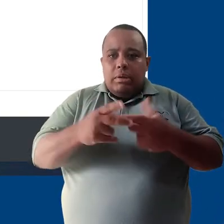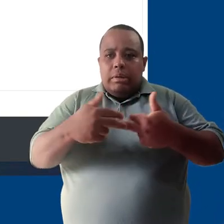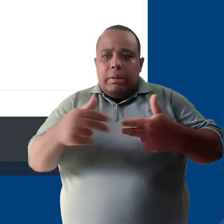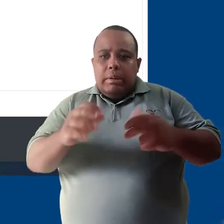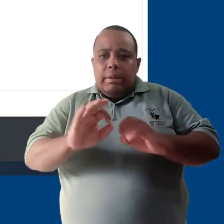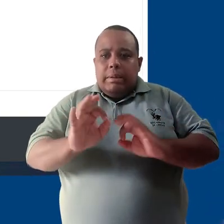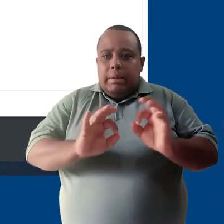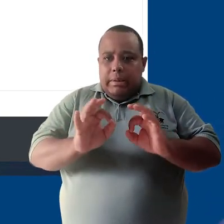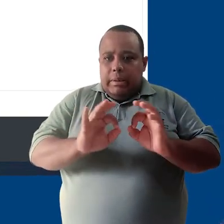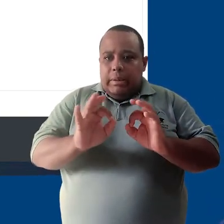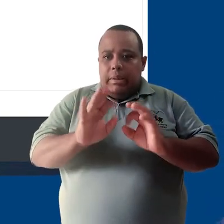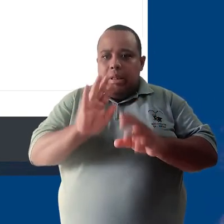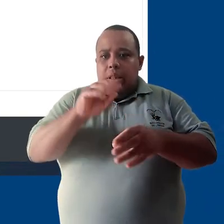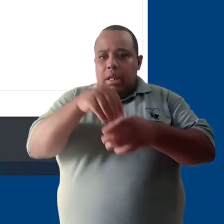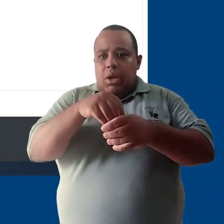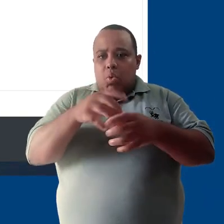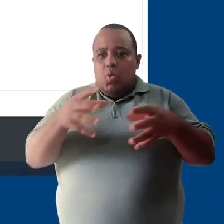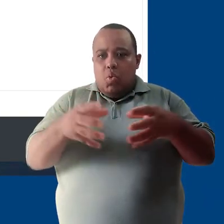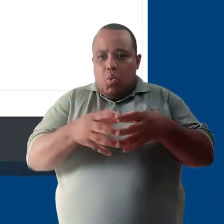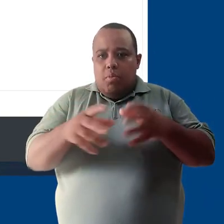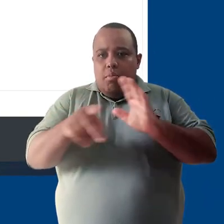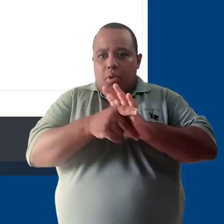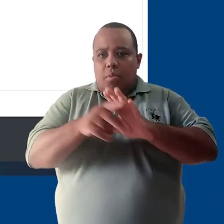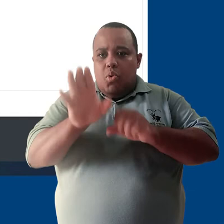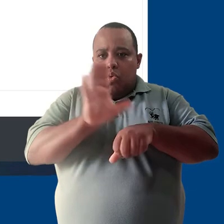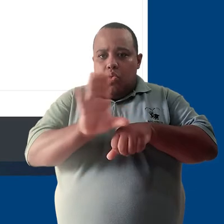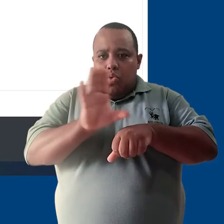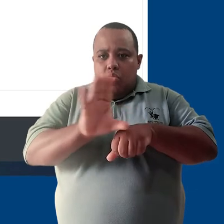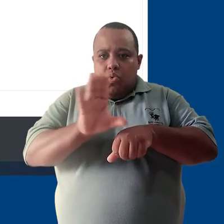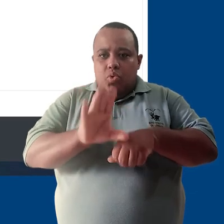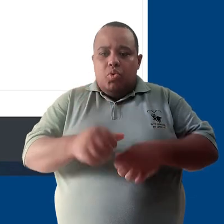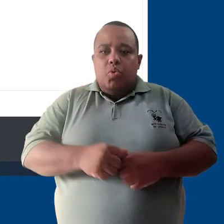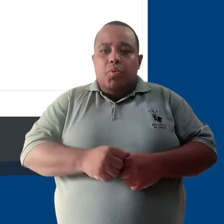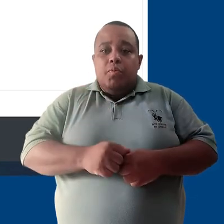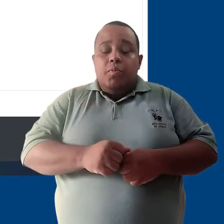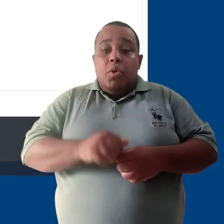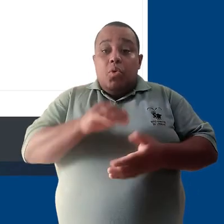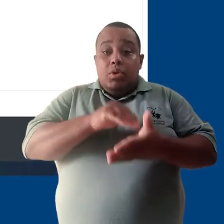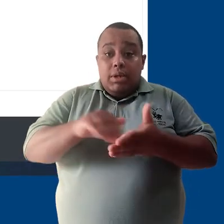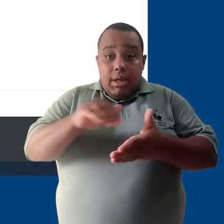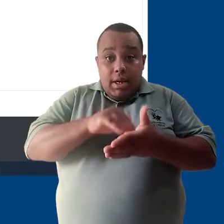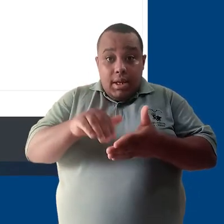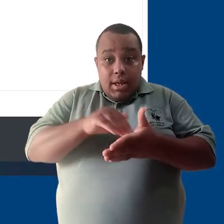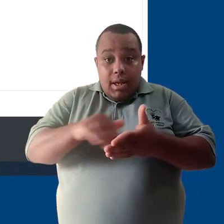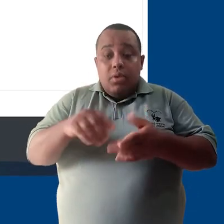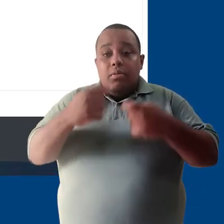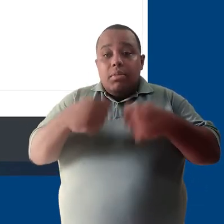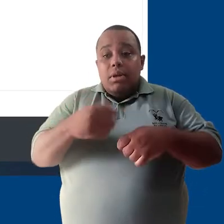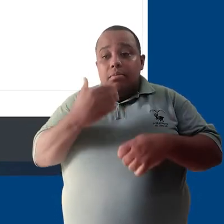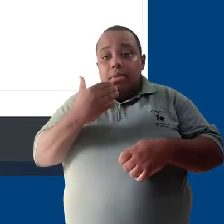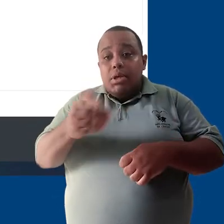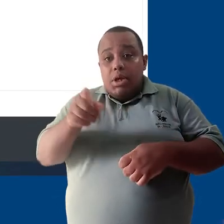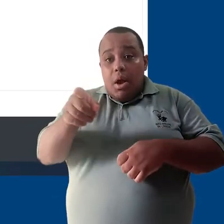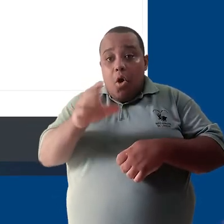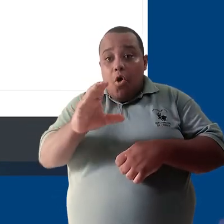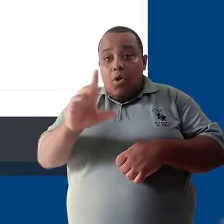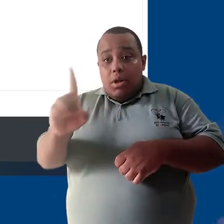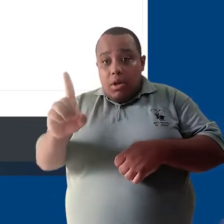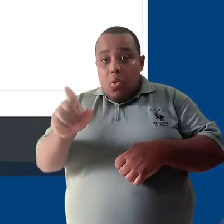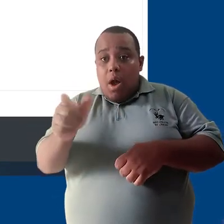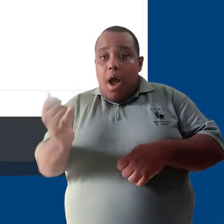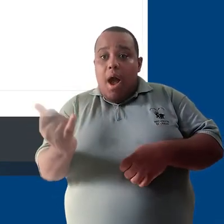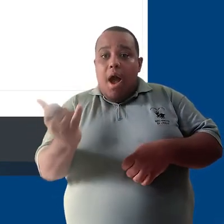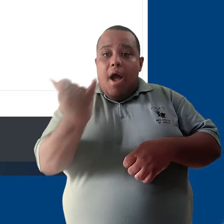categoria que representa o curso. Secretários devem solicitar ao coordenador que envie um